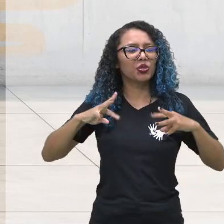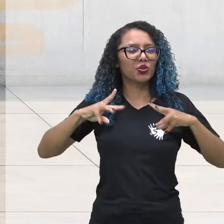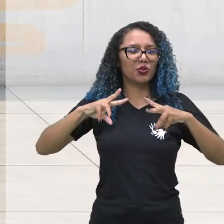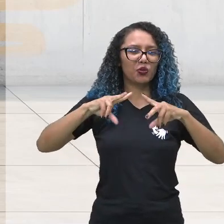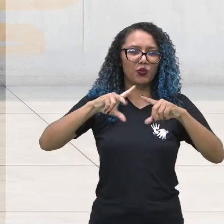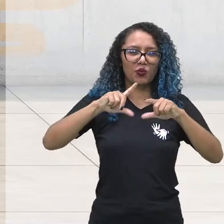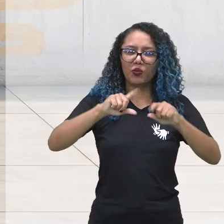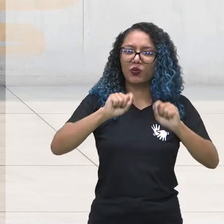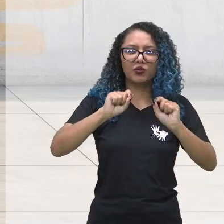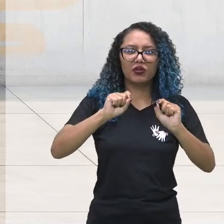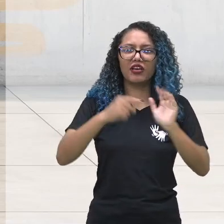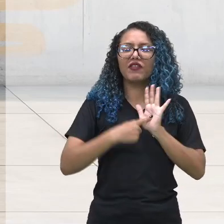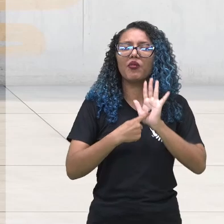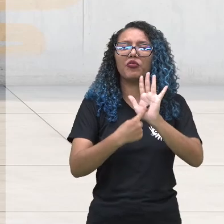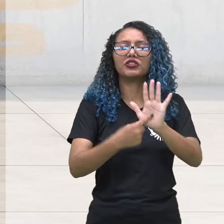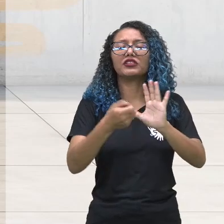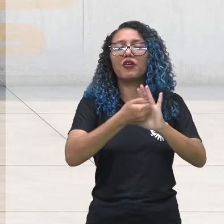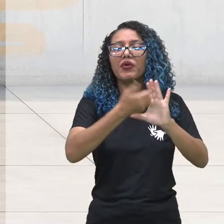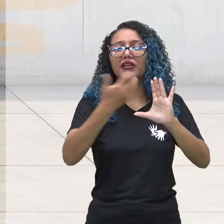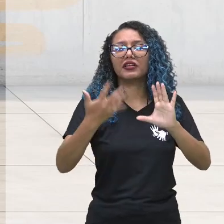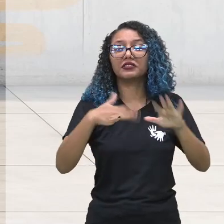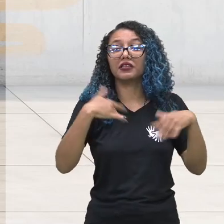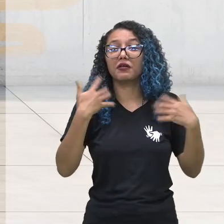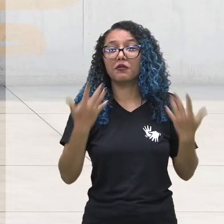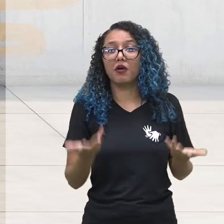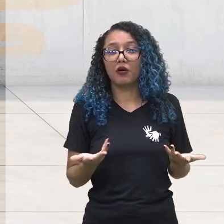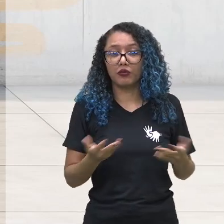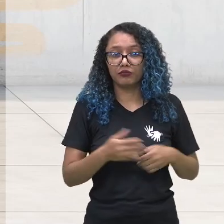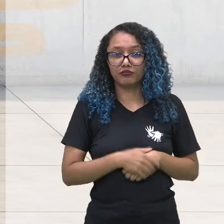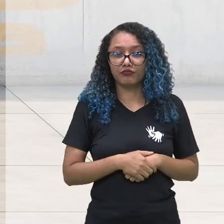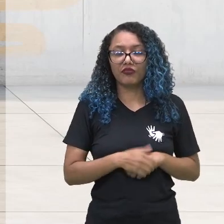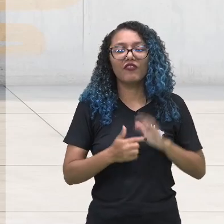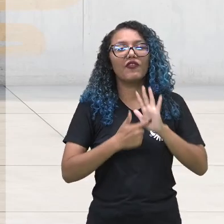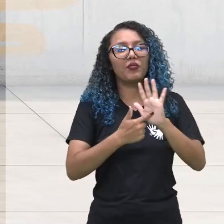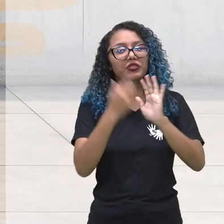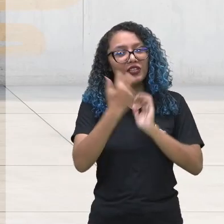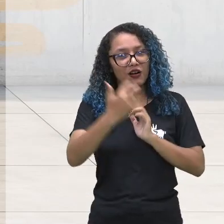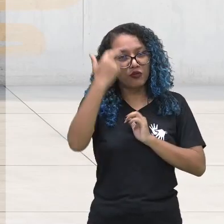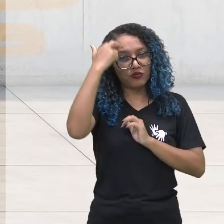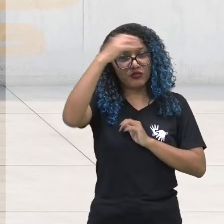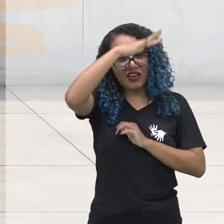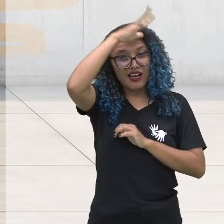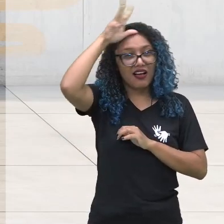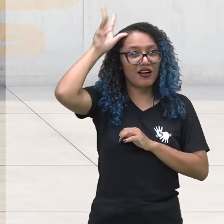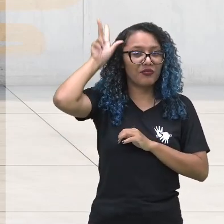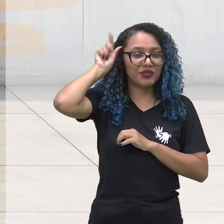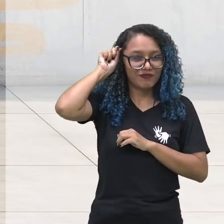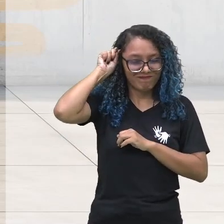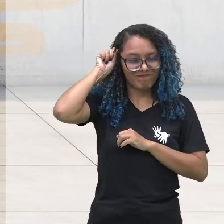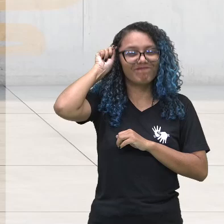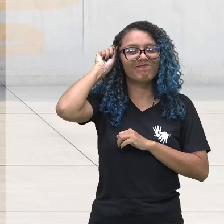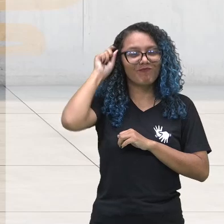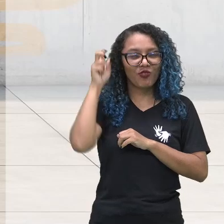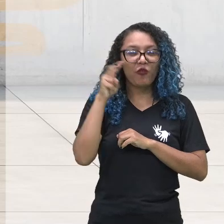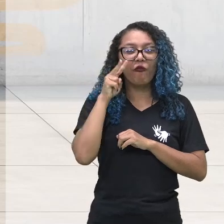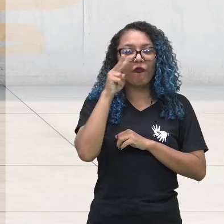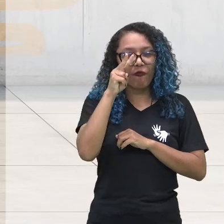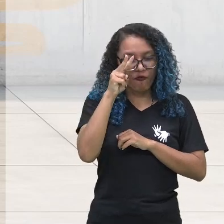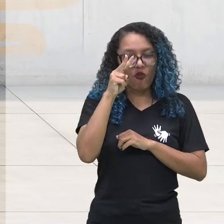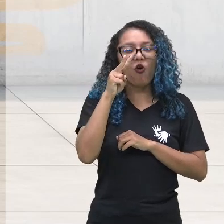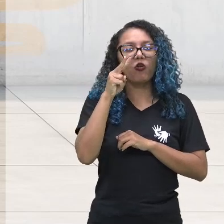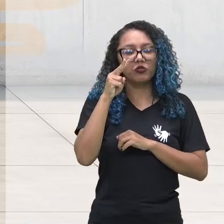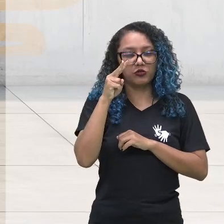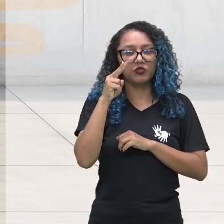vão demonstrar e vão trazer para nós a cultura amazonense muito forte e